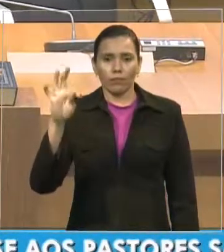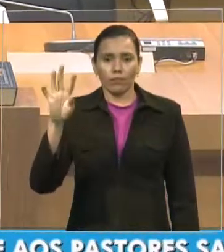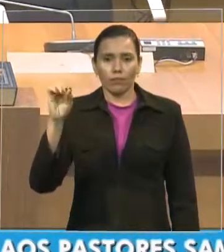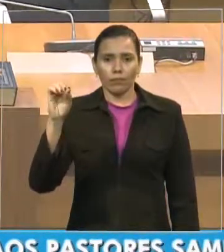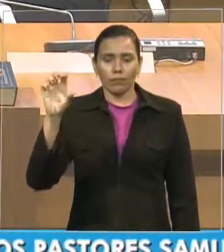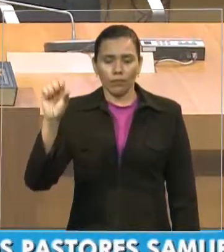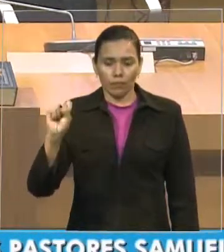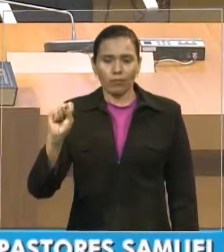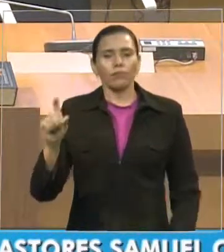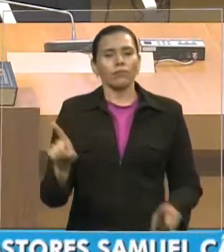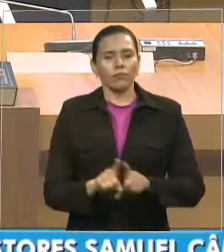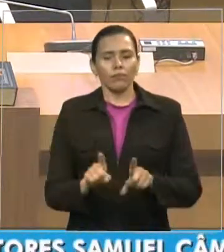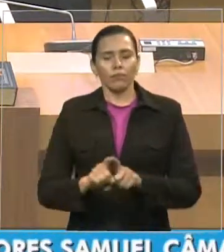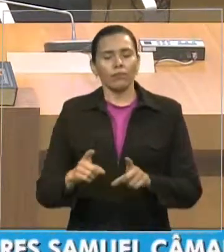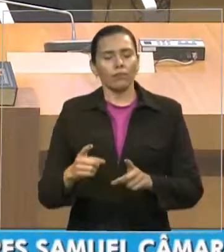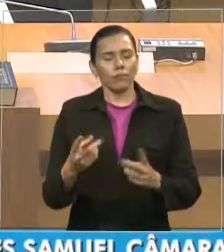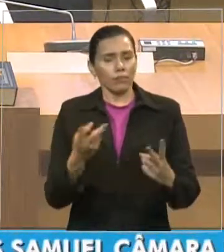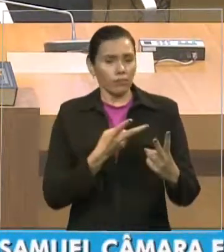sessão também.